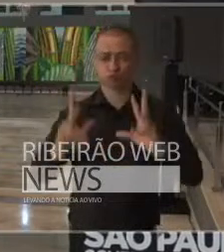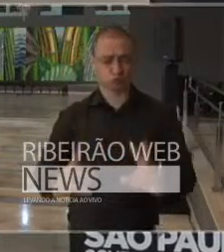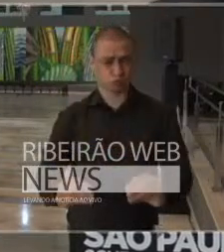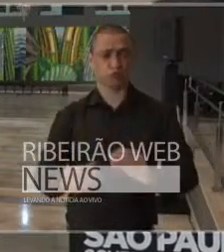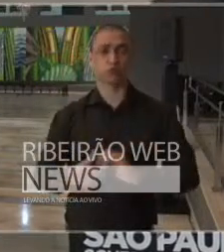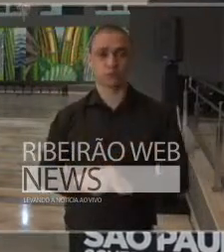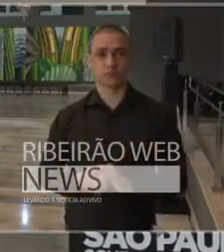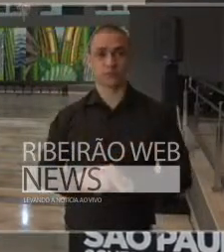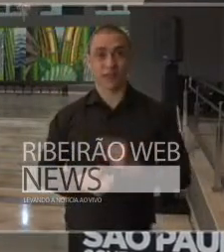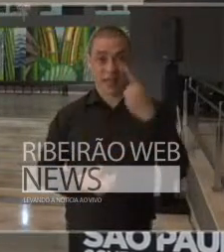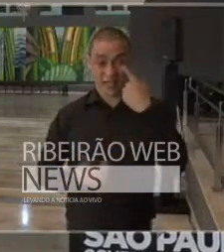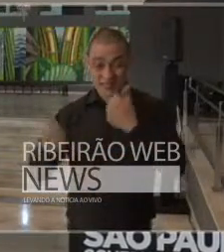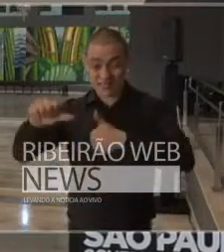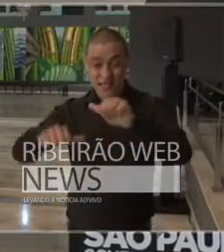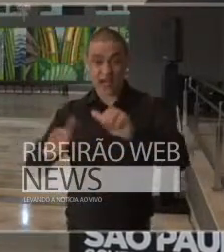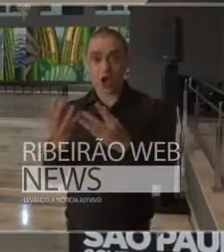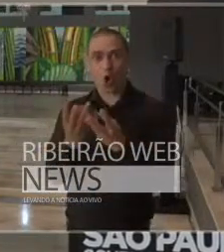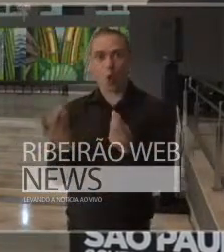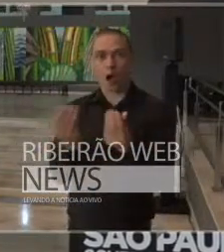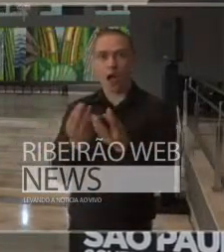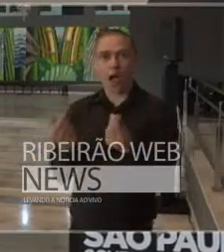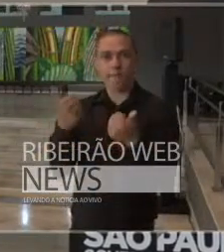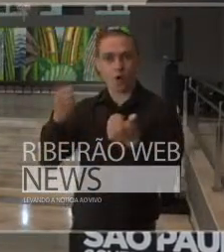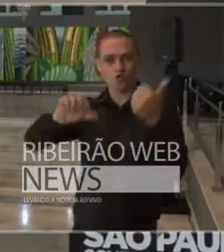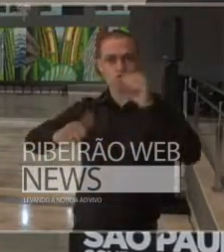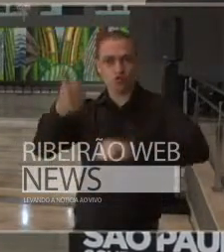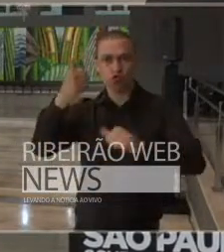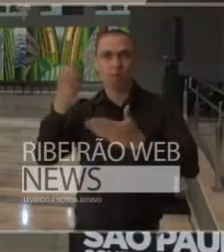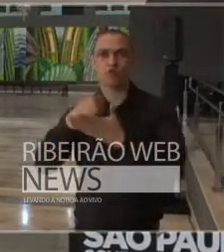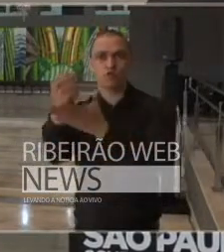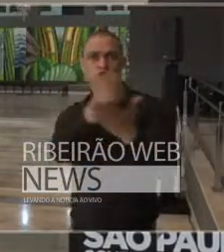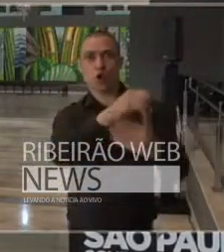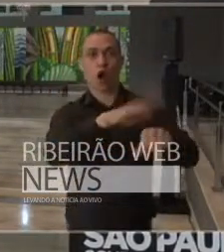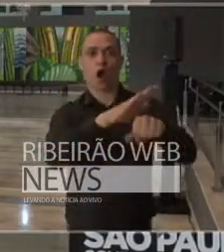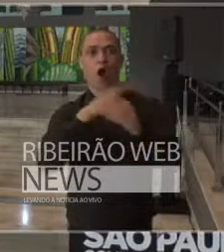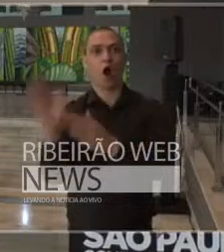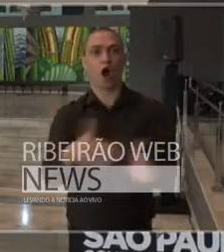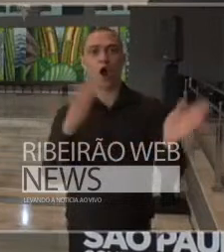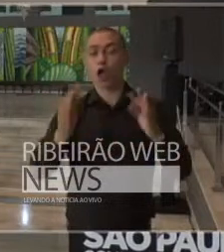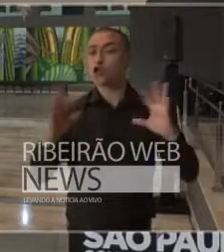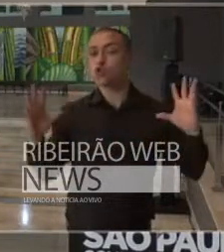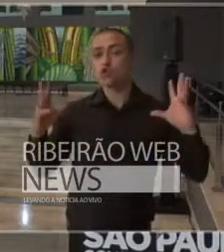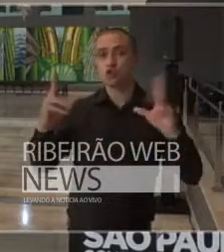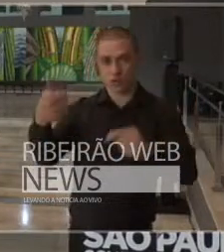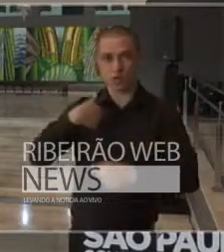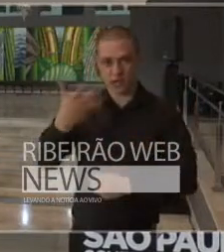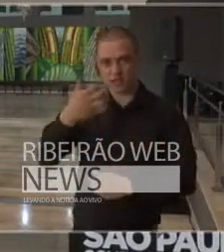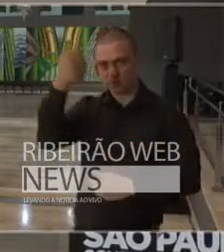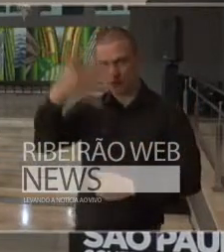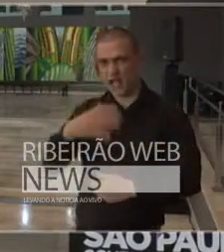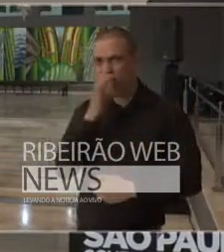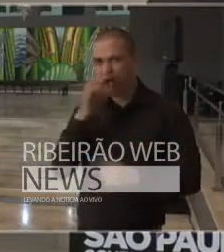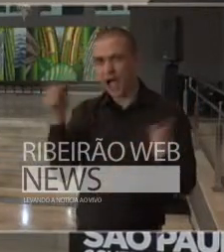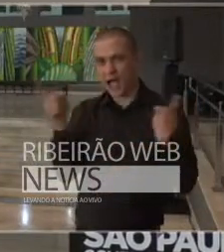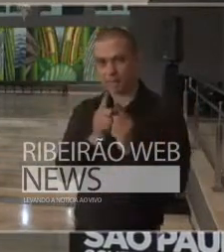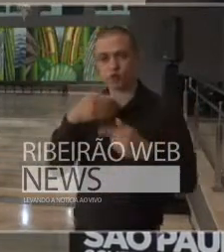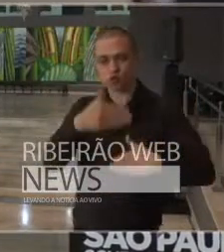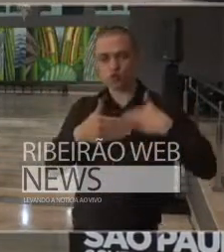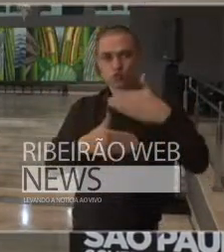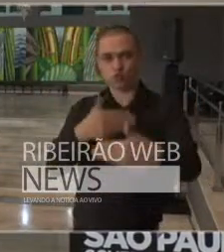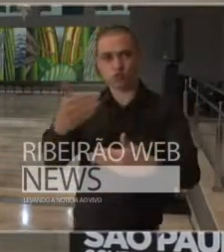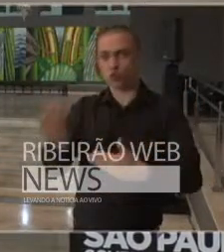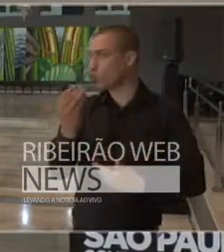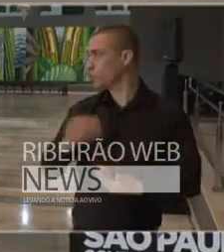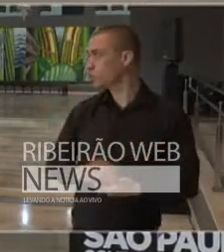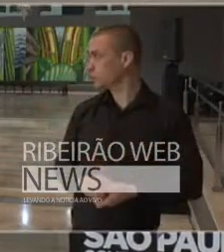os testes de qualidade, a logística e a manufatura. Eu gostaria de descrever um pouco, rapidamente, essas etapas.